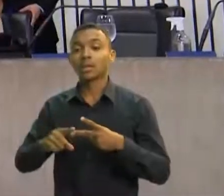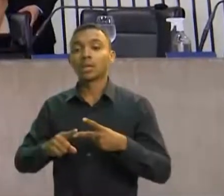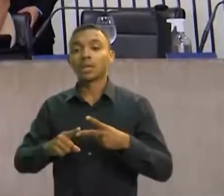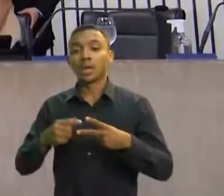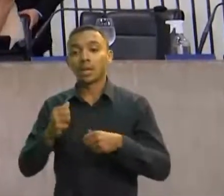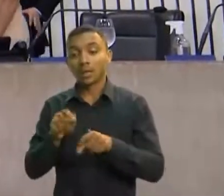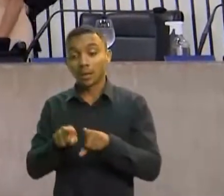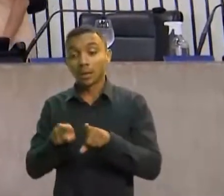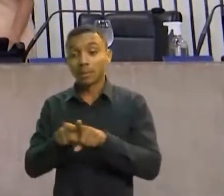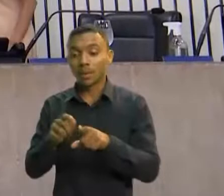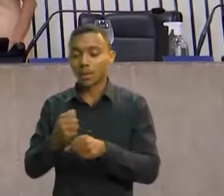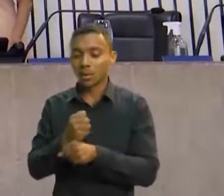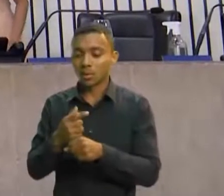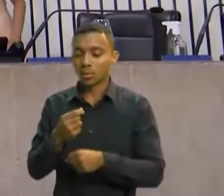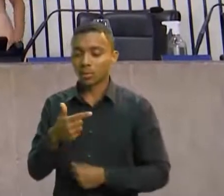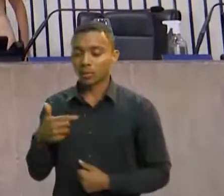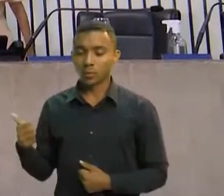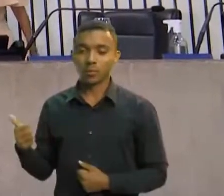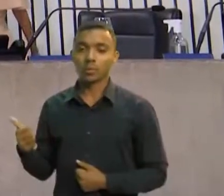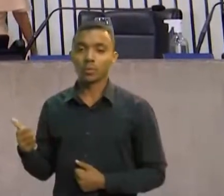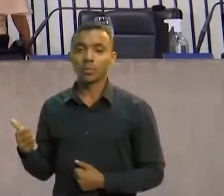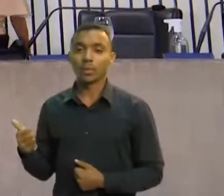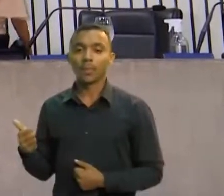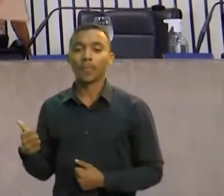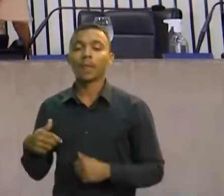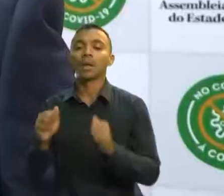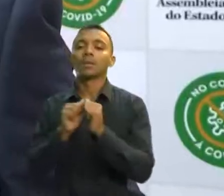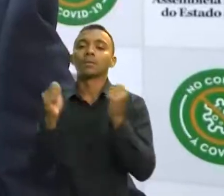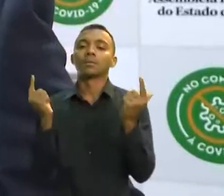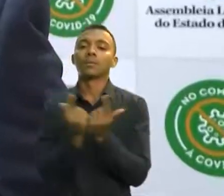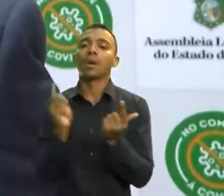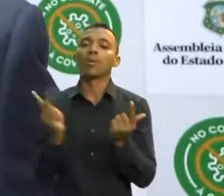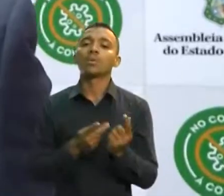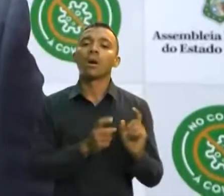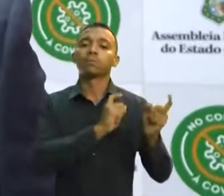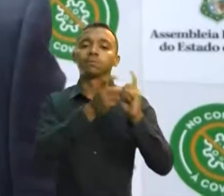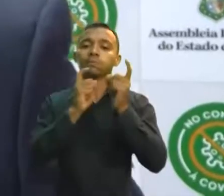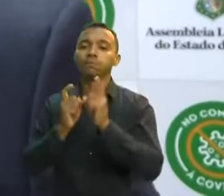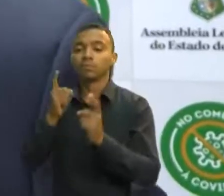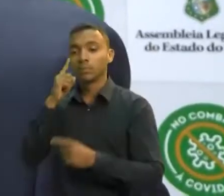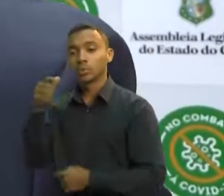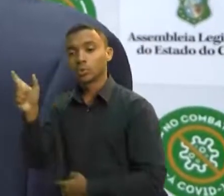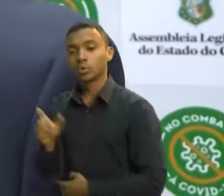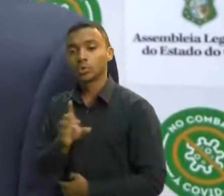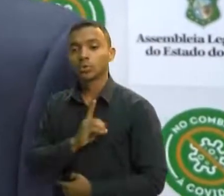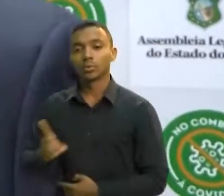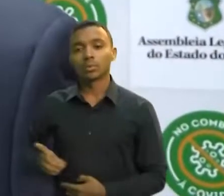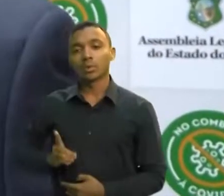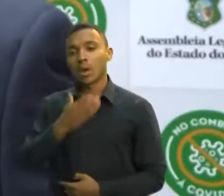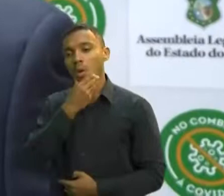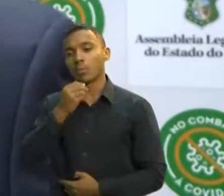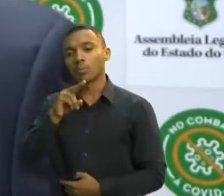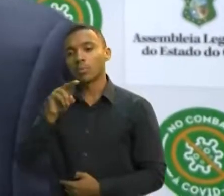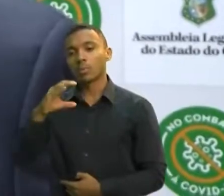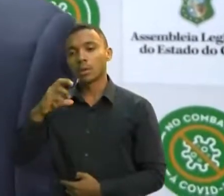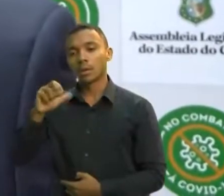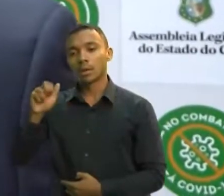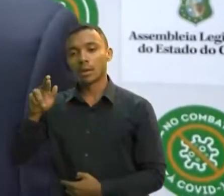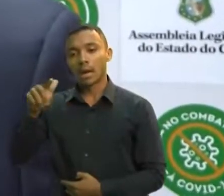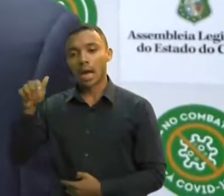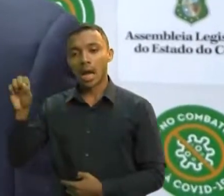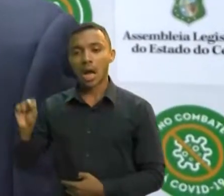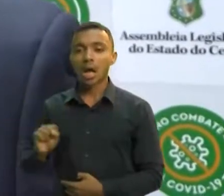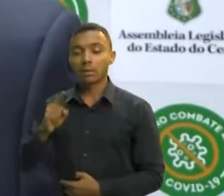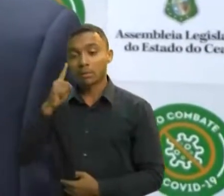assunto repercutiu no plenário da Assembleia Legislativa. Para o deputado Carlos Felipe, o Brasil é um dos países